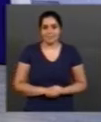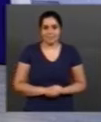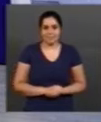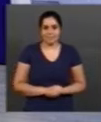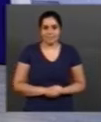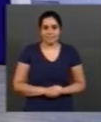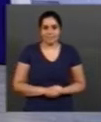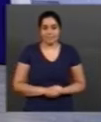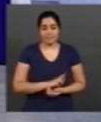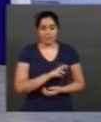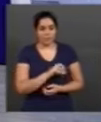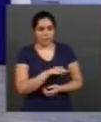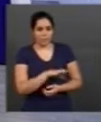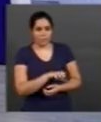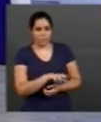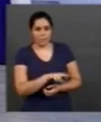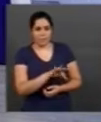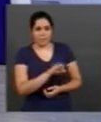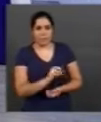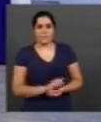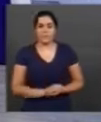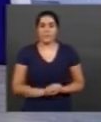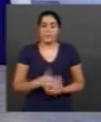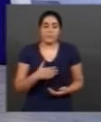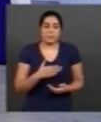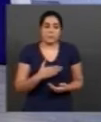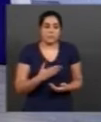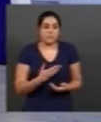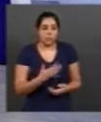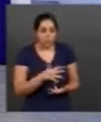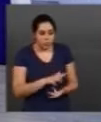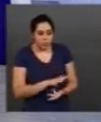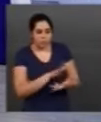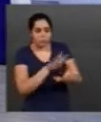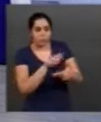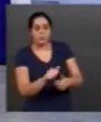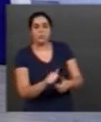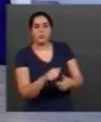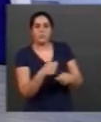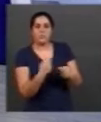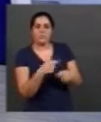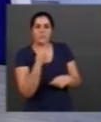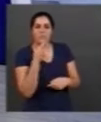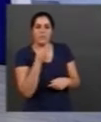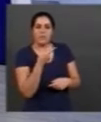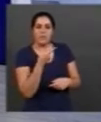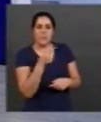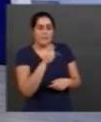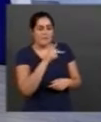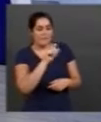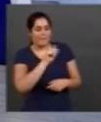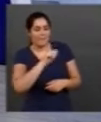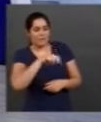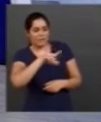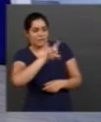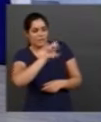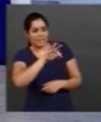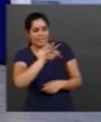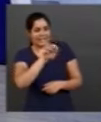Roberto, o nosso planeta devia se chamar planeta água, como muita gente diz?